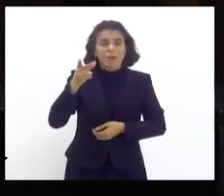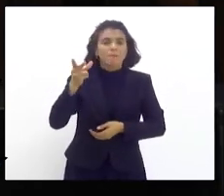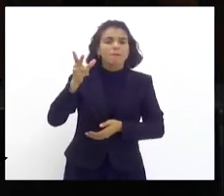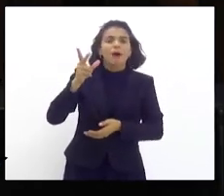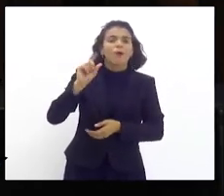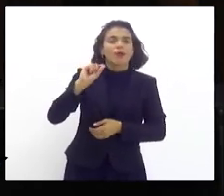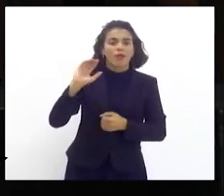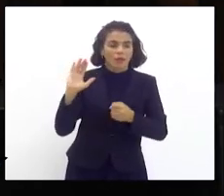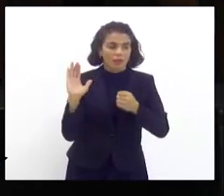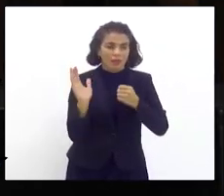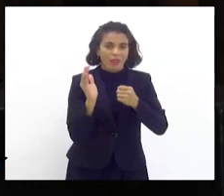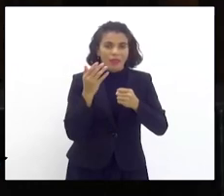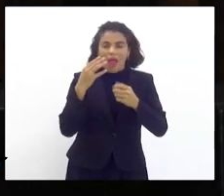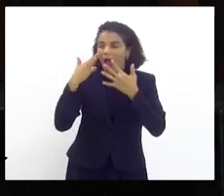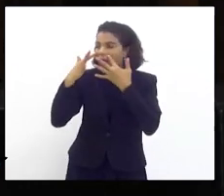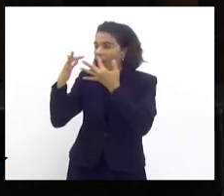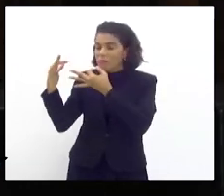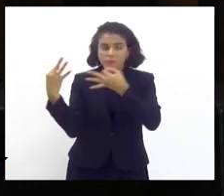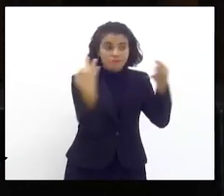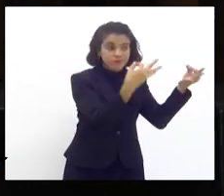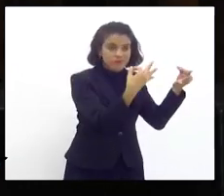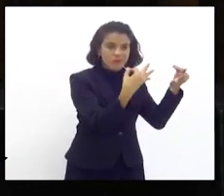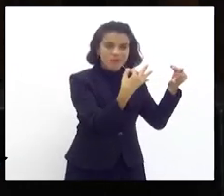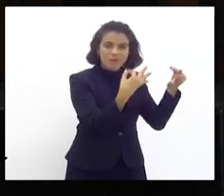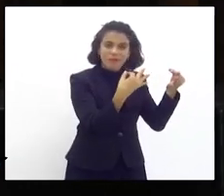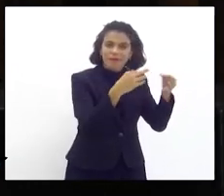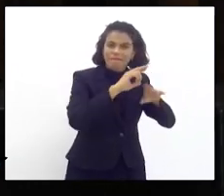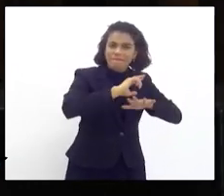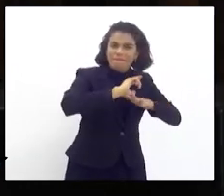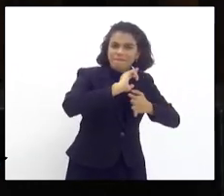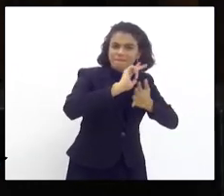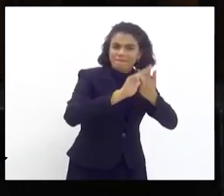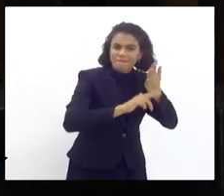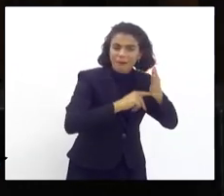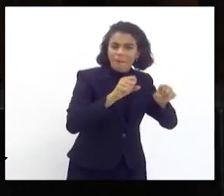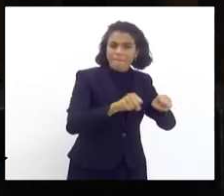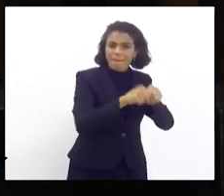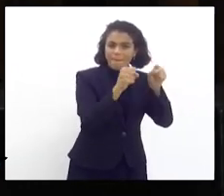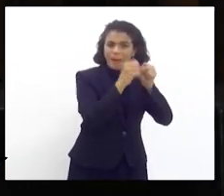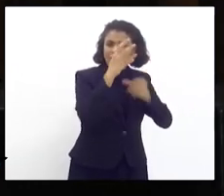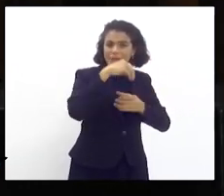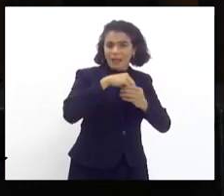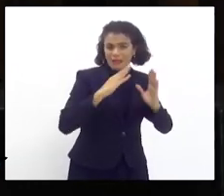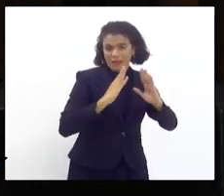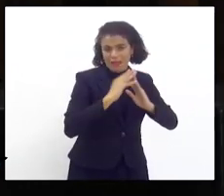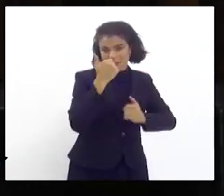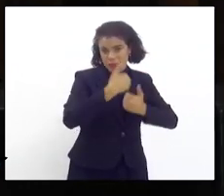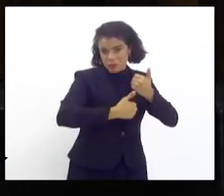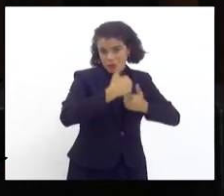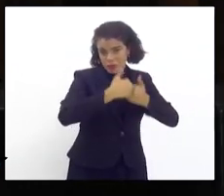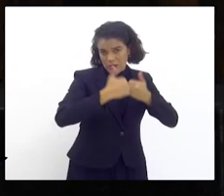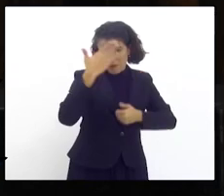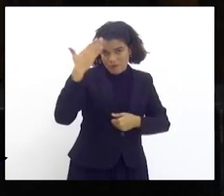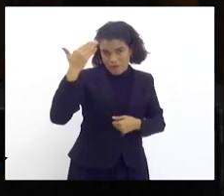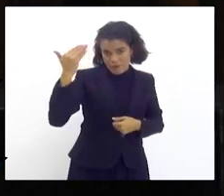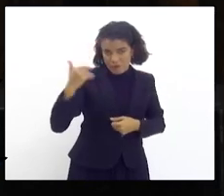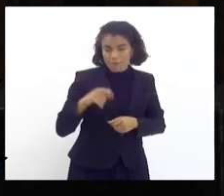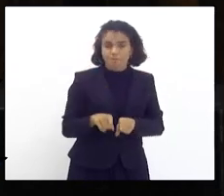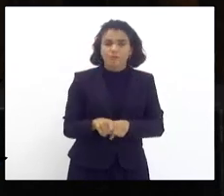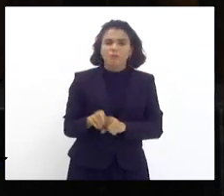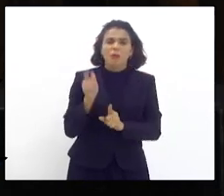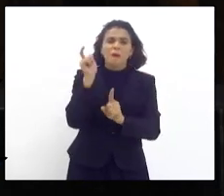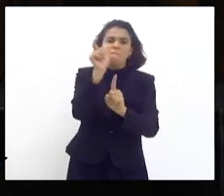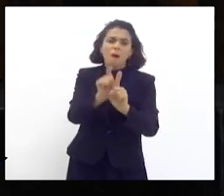o foco de uma série de infrações ambientais que estavam sendo praticadas naquela propriedade. Sobre os ataques